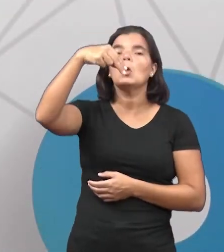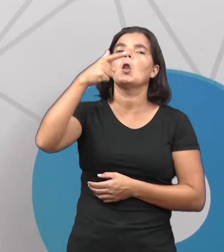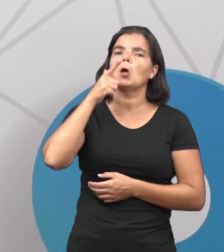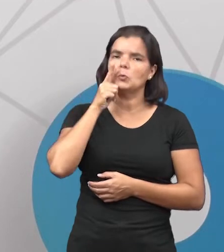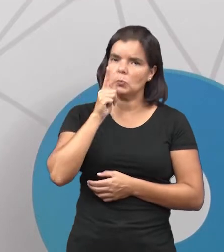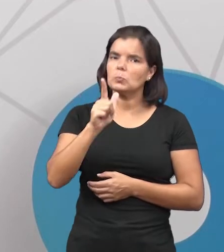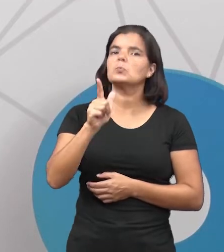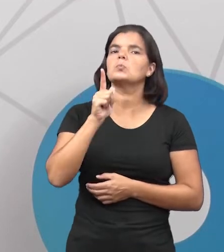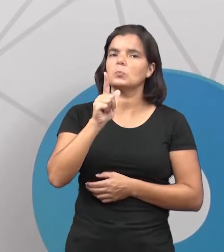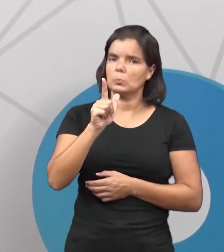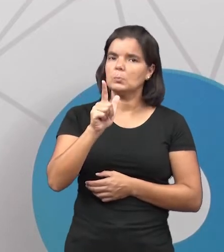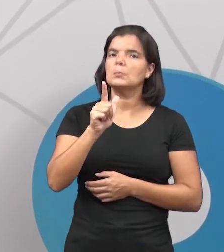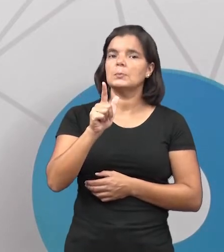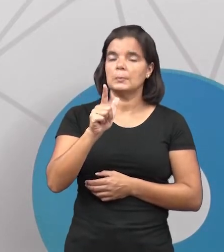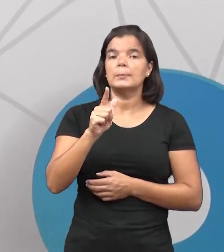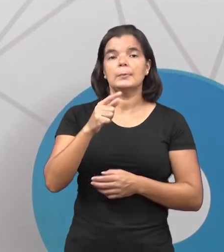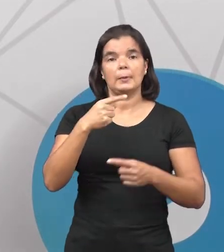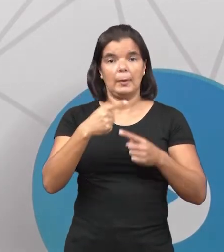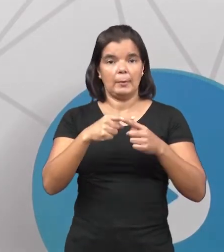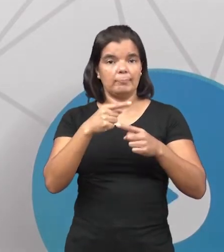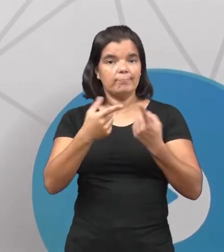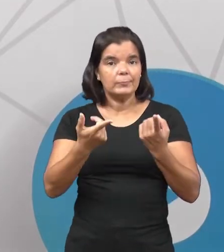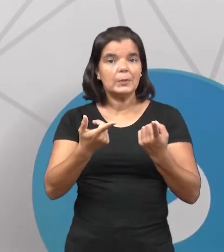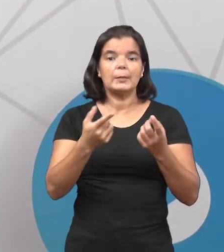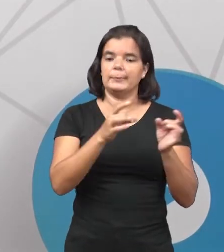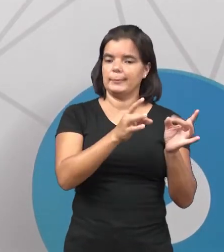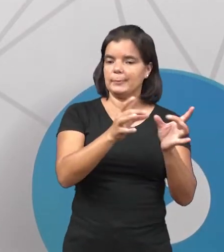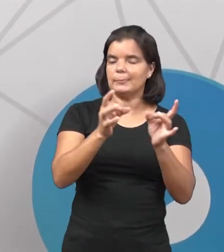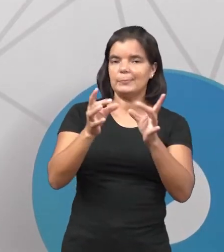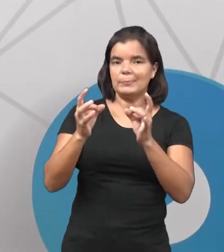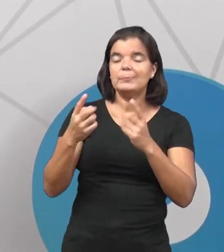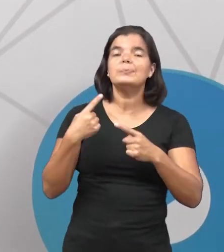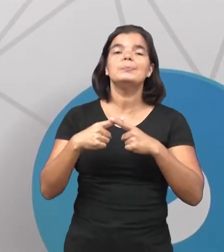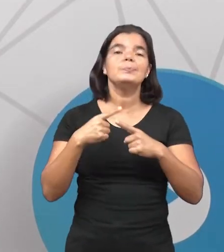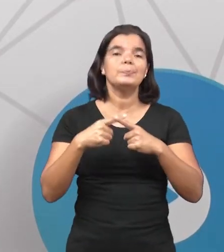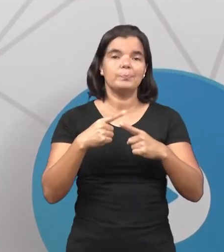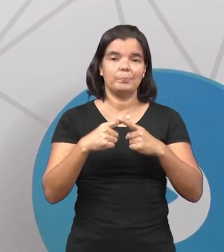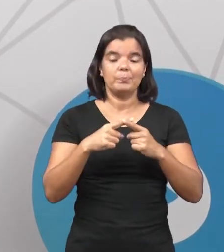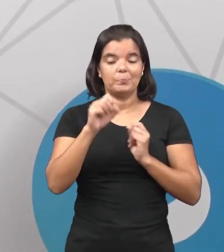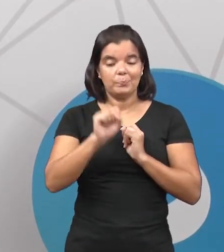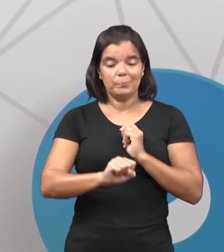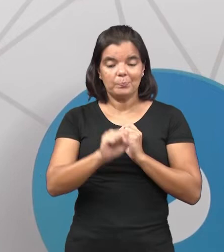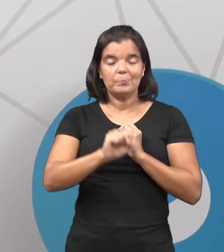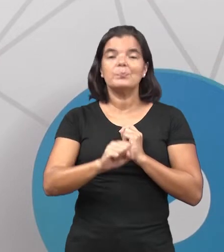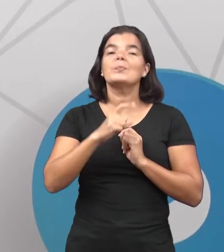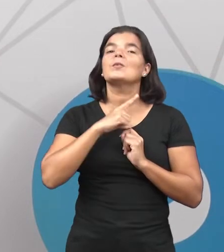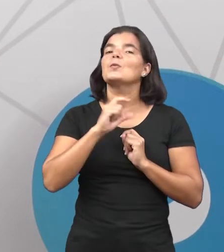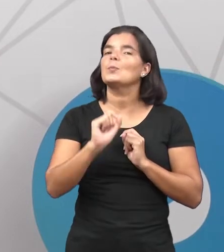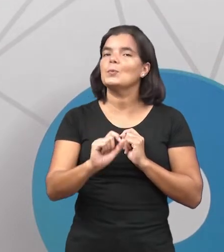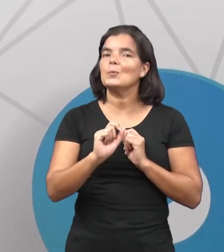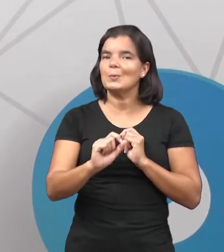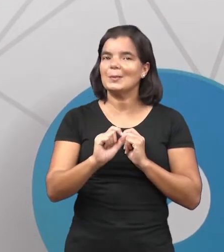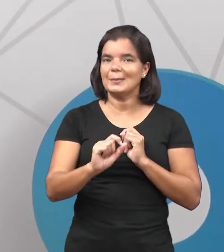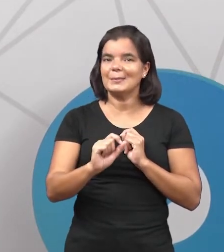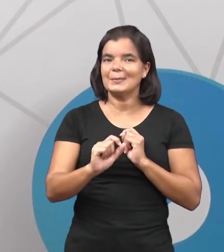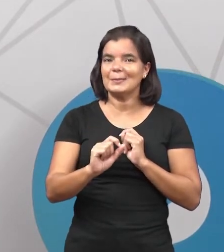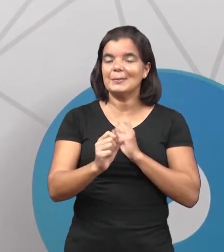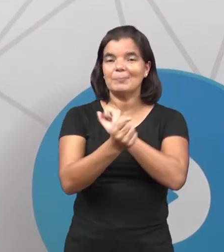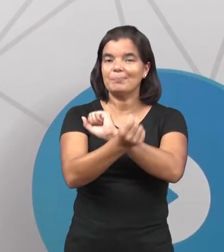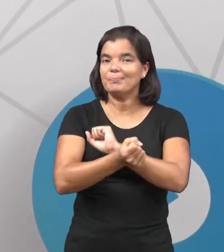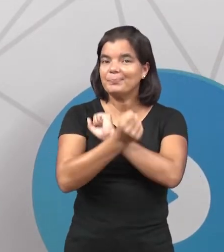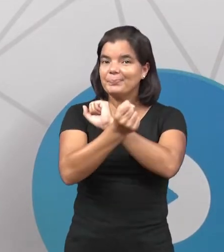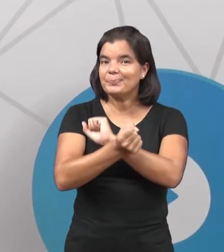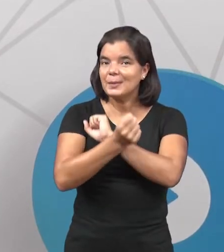conseguiram, né? Devido às práticas comerciais. Porque na do sul, nós tínhamos o quê? Tínhamos mão de obra